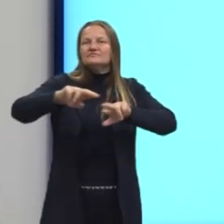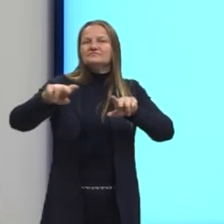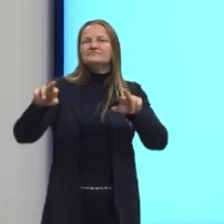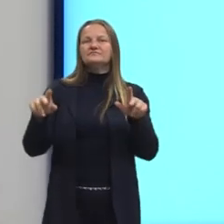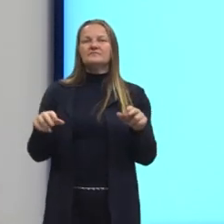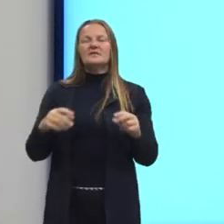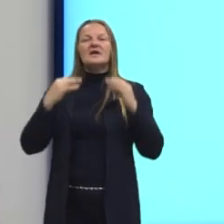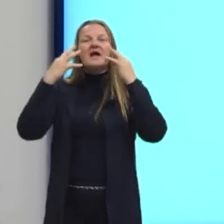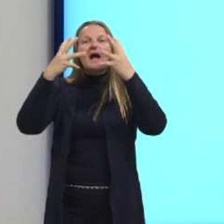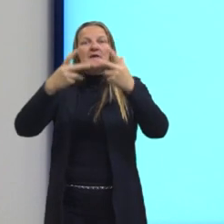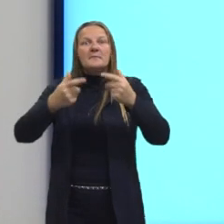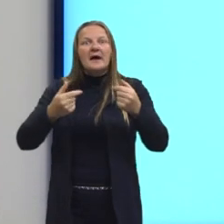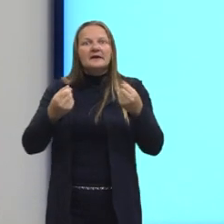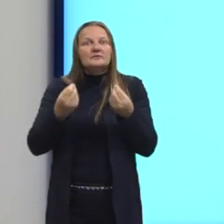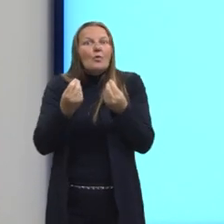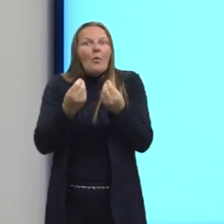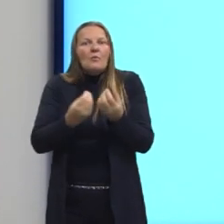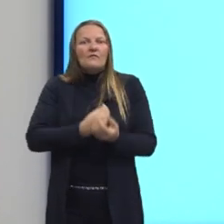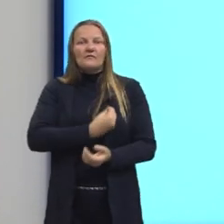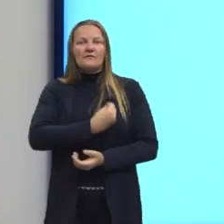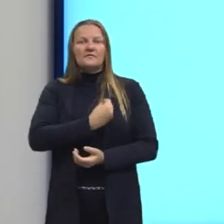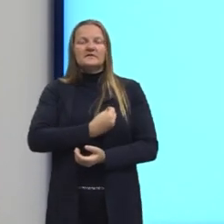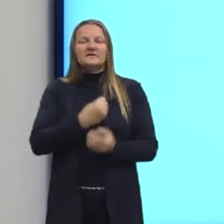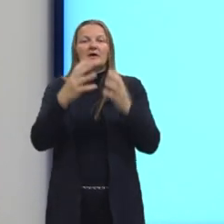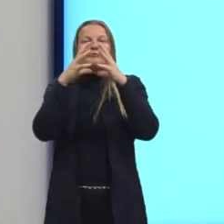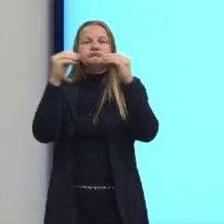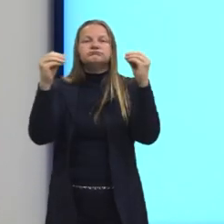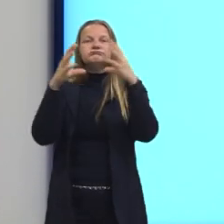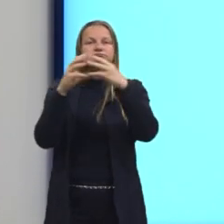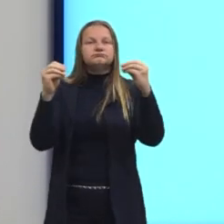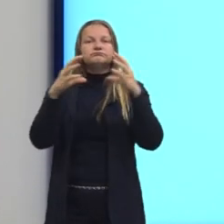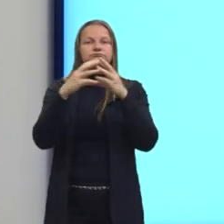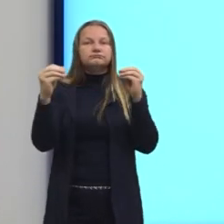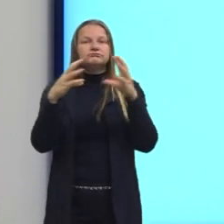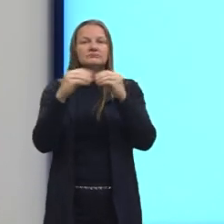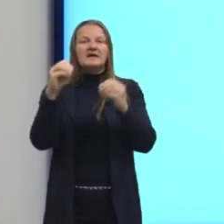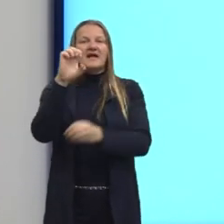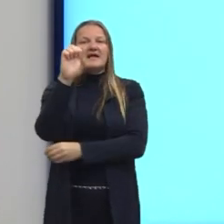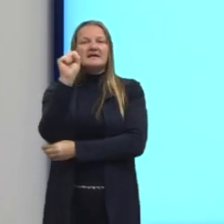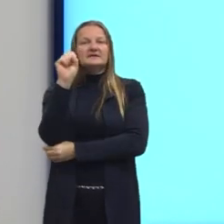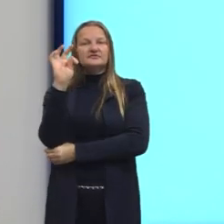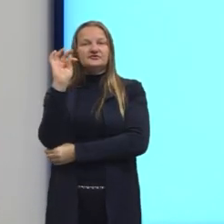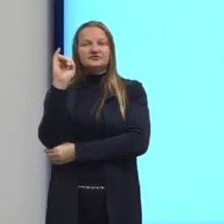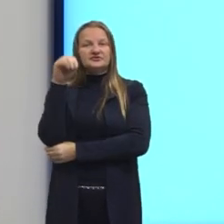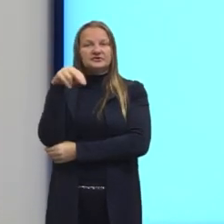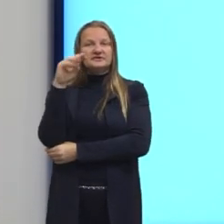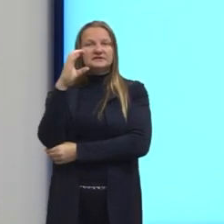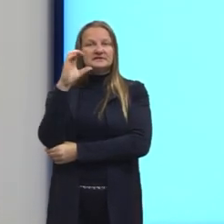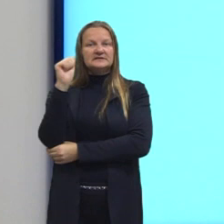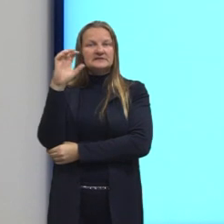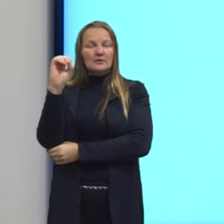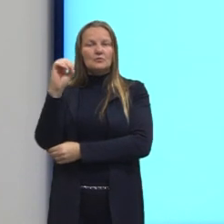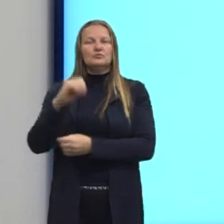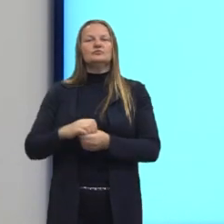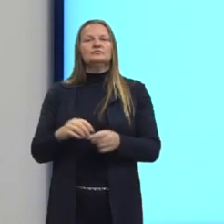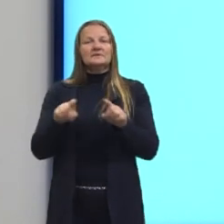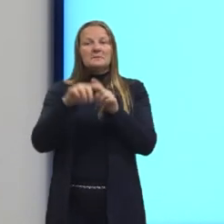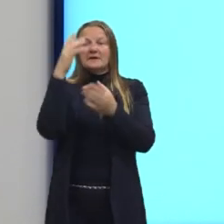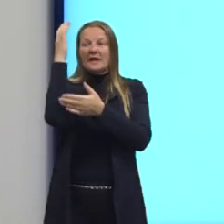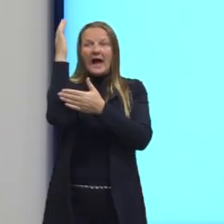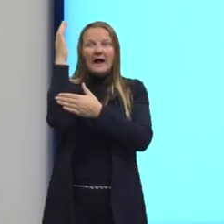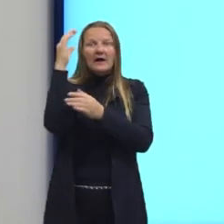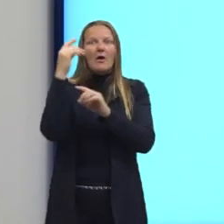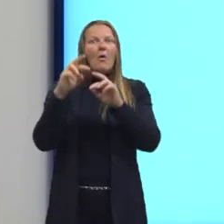de animais silvestres, entre outras espécies também, inclusive da flora. Redução dos